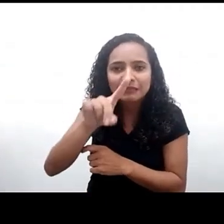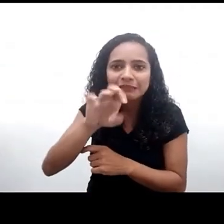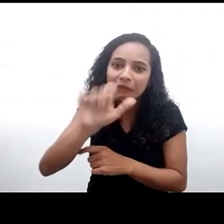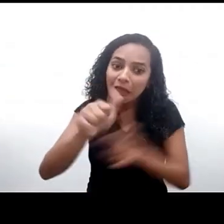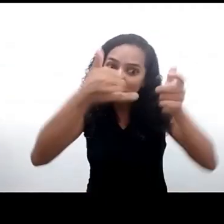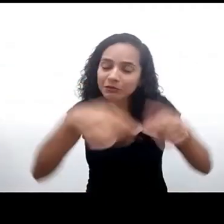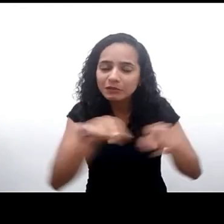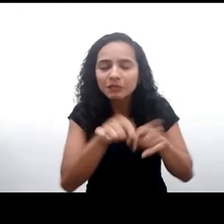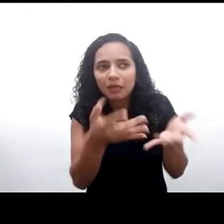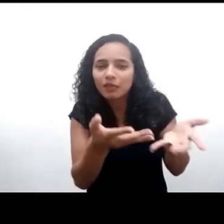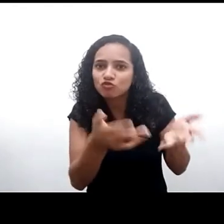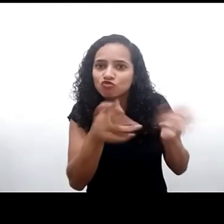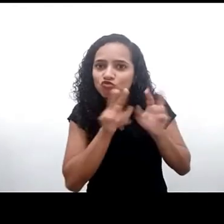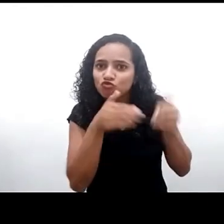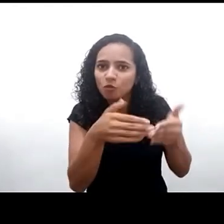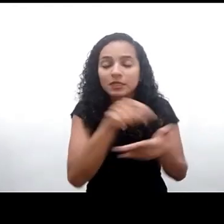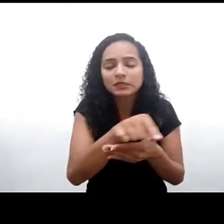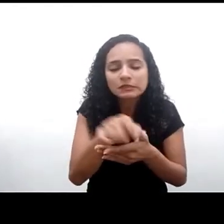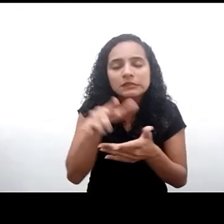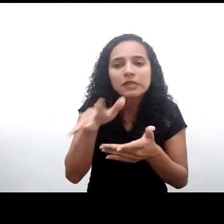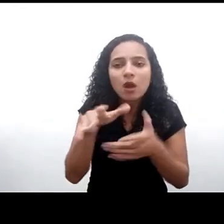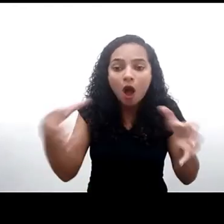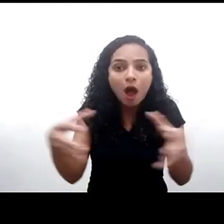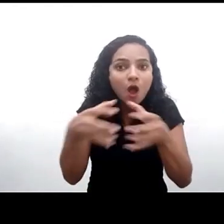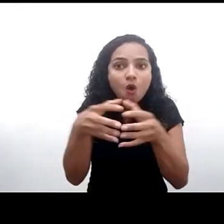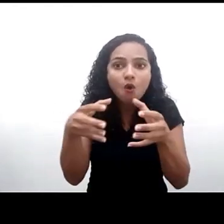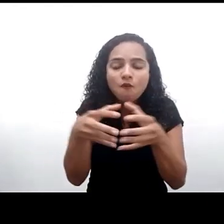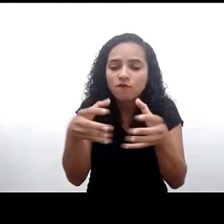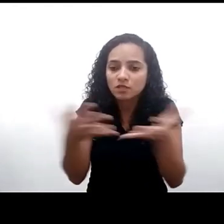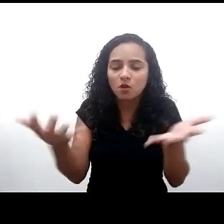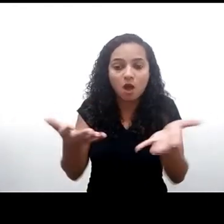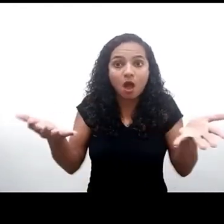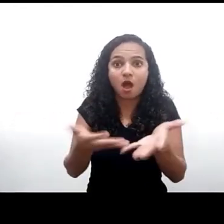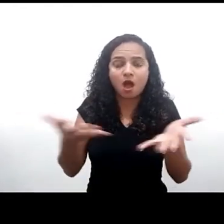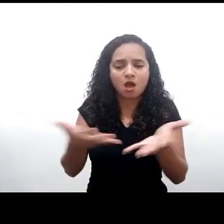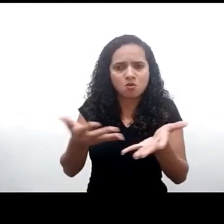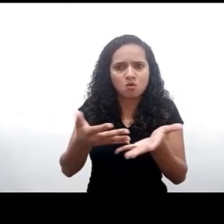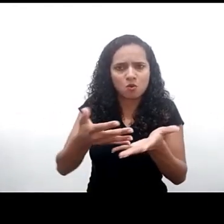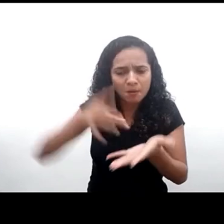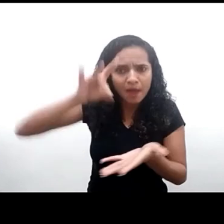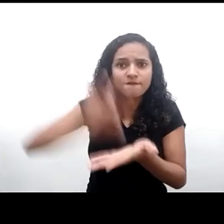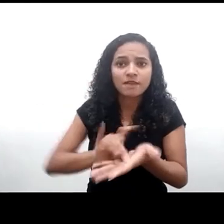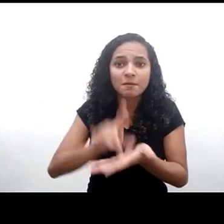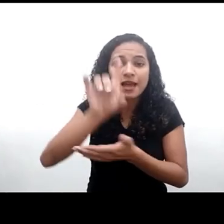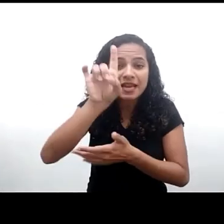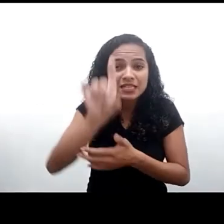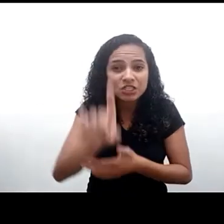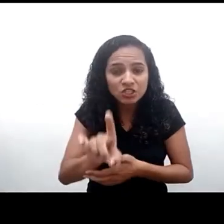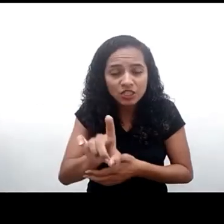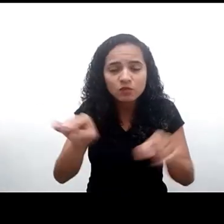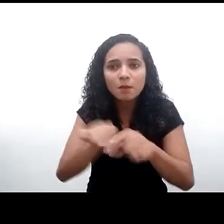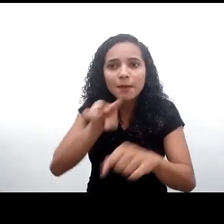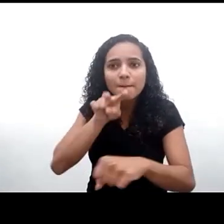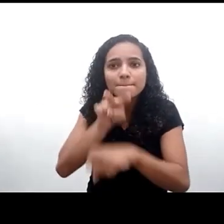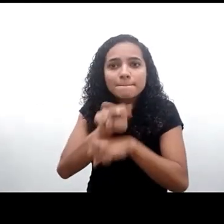digital nos reafirma que a convenção está mais vigente do que nunca para reafirmar os direitos e a proteção